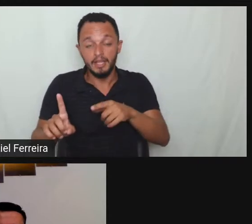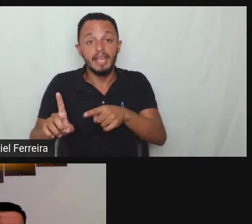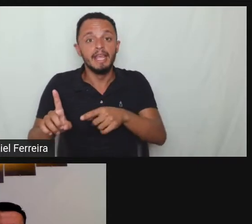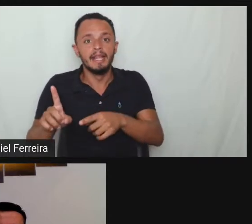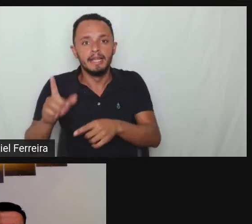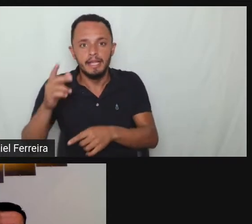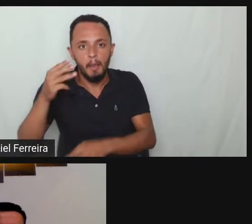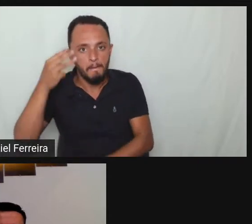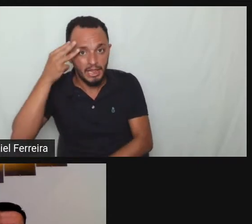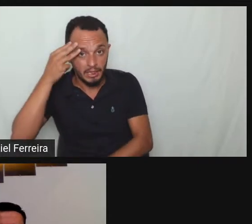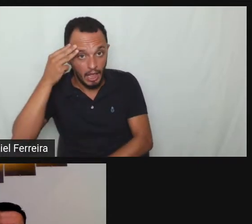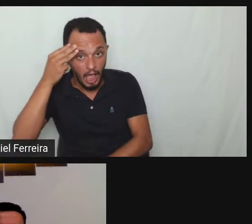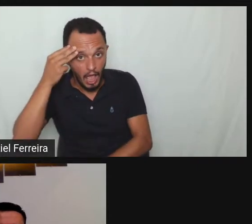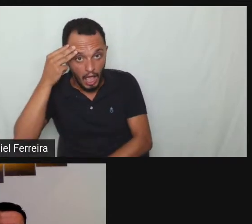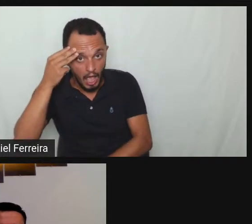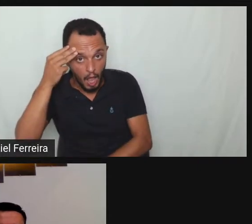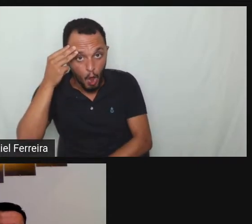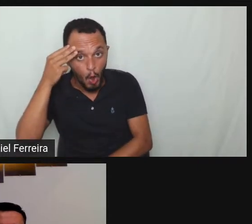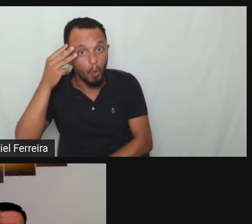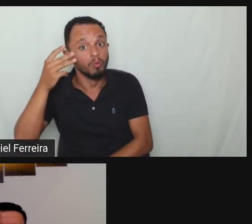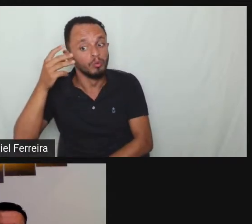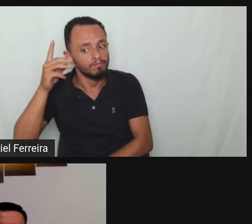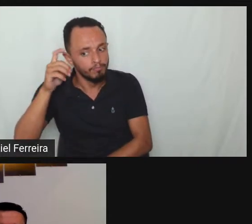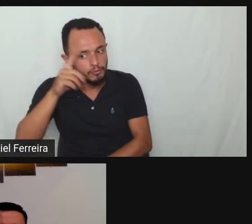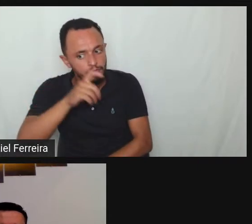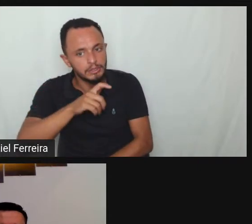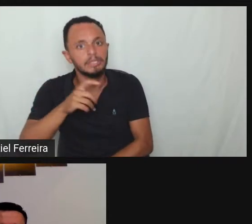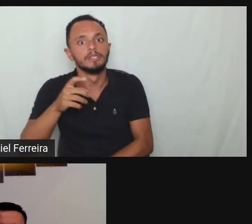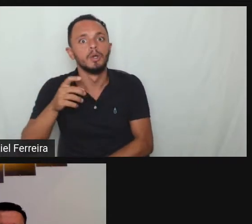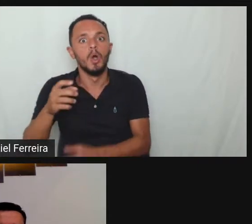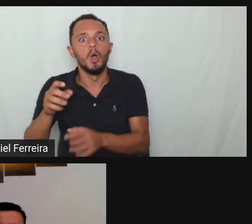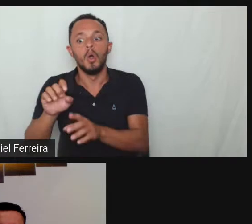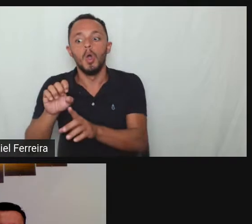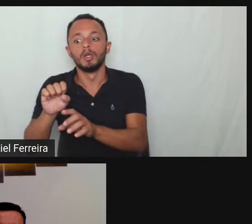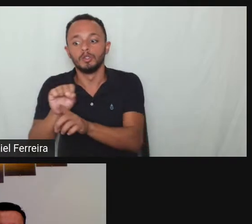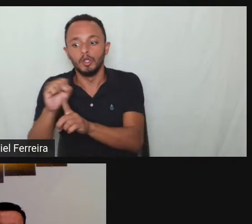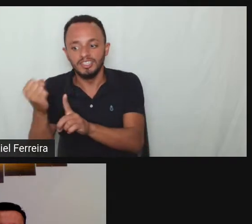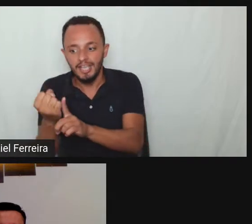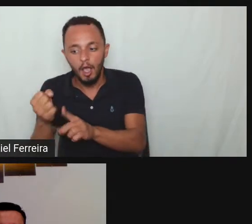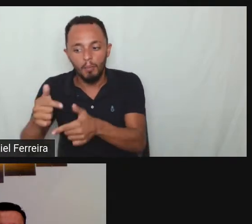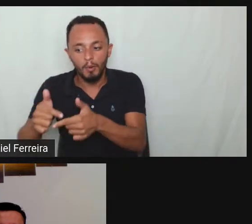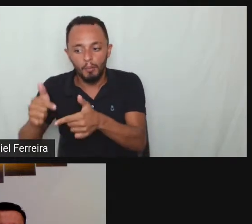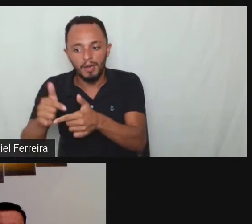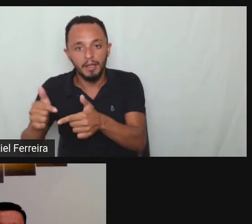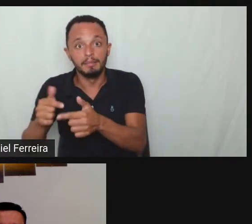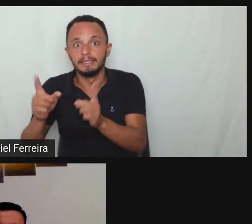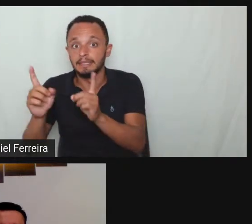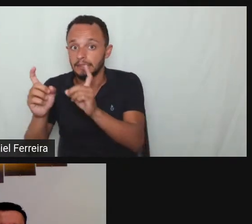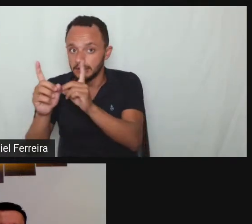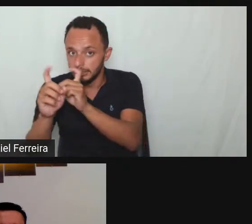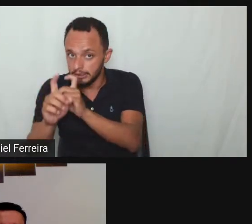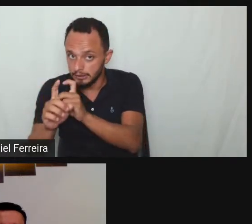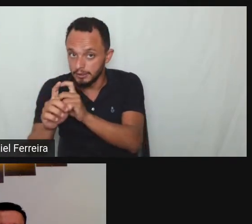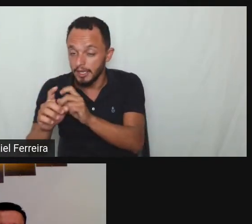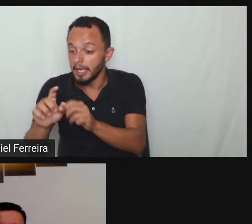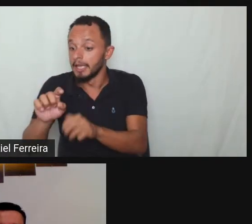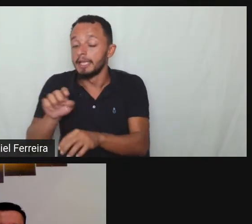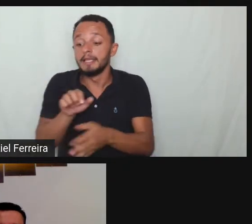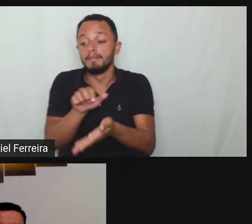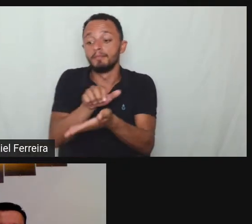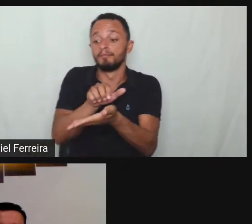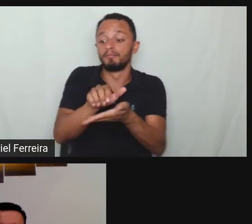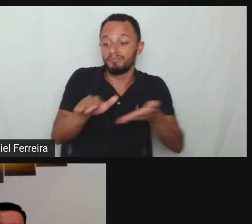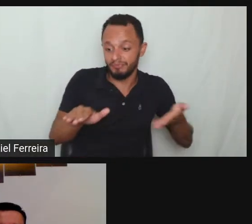contexto biopsicossocial específico demitiram para contratar a situação de surdez unilateral